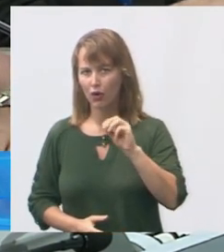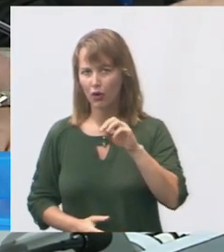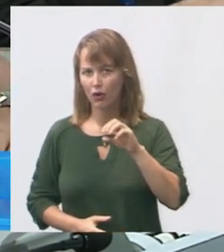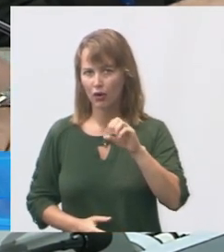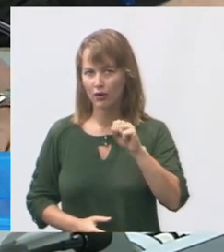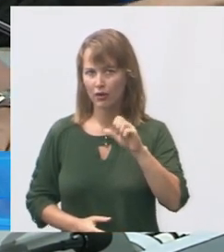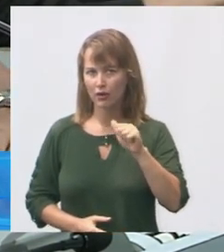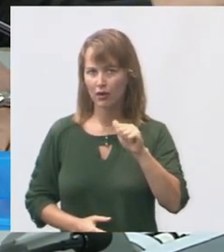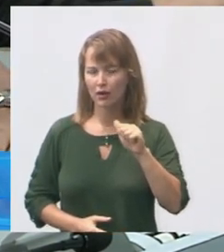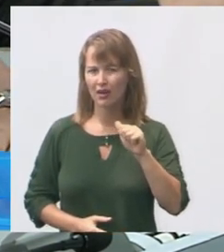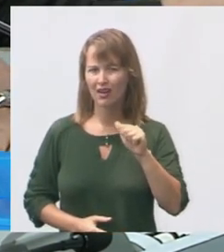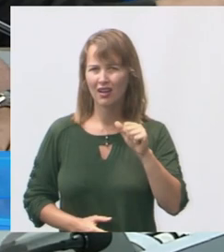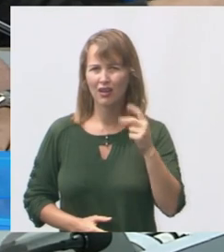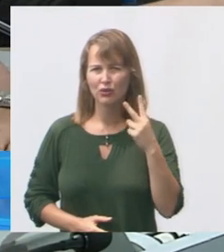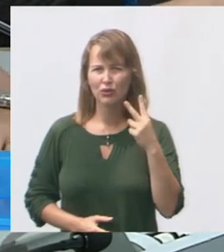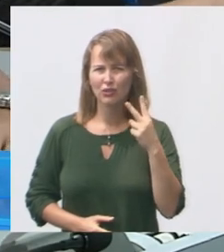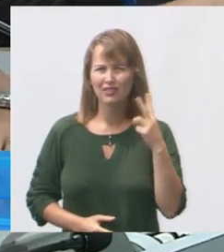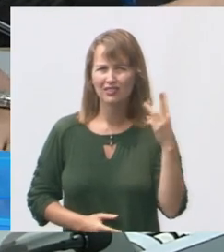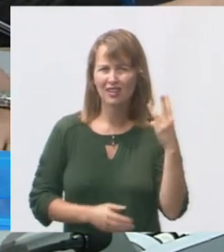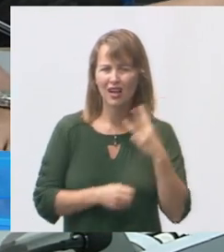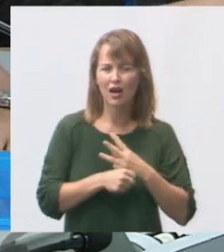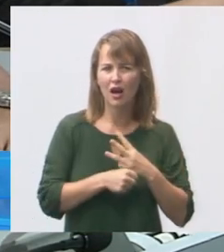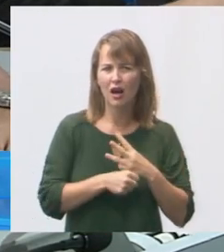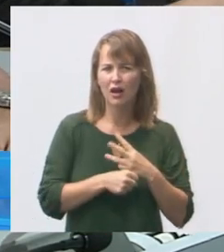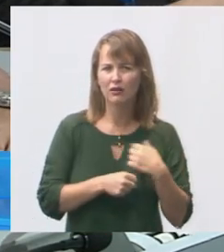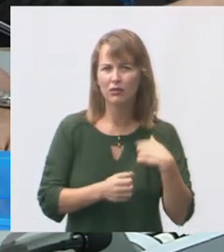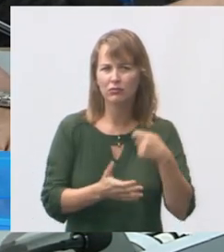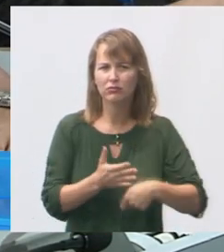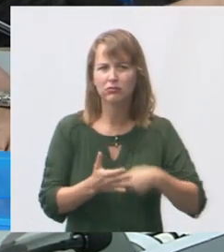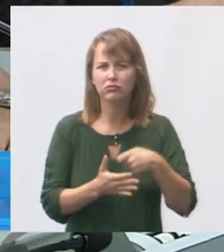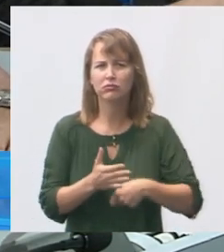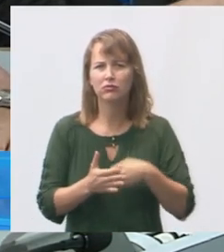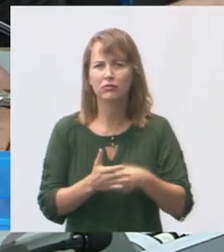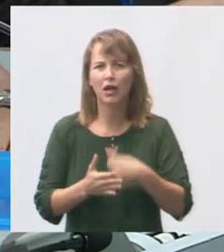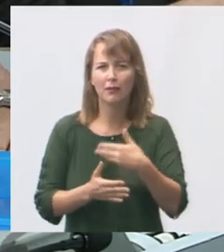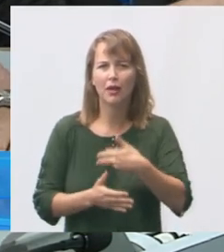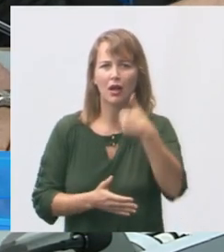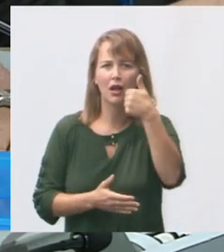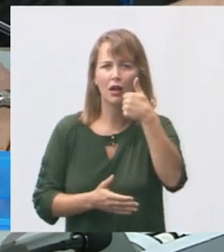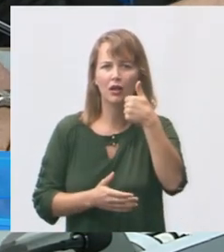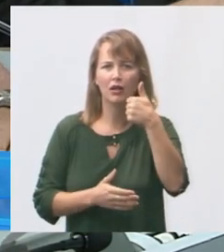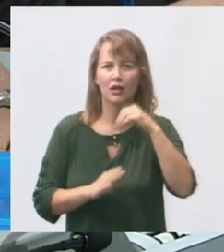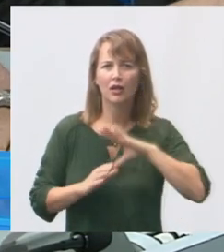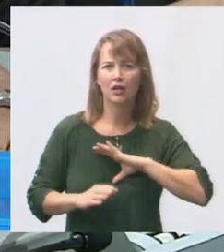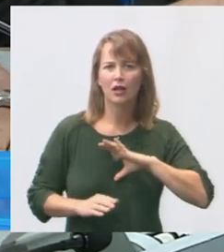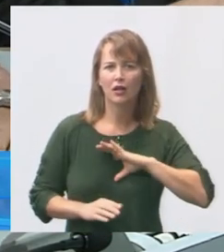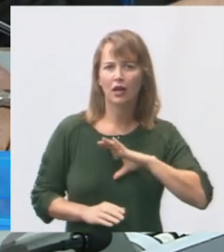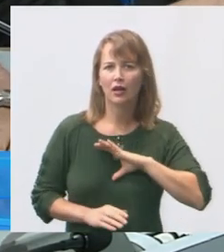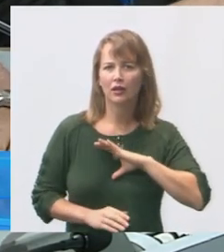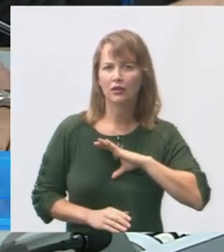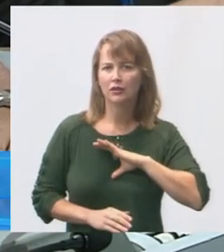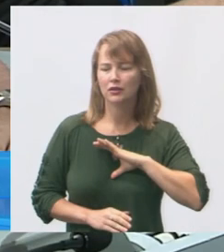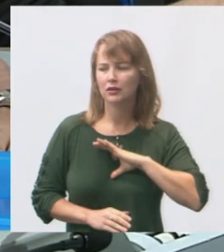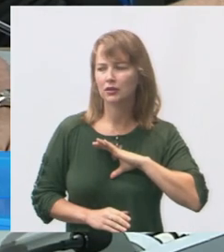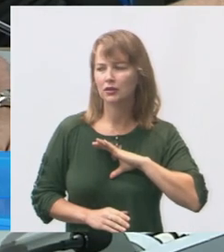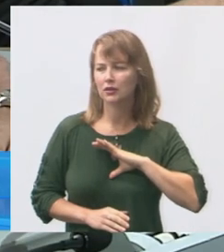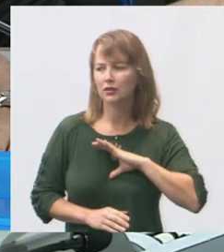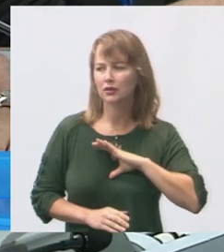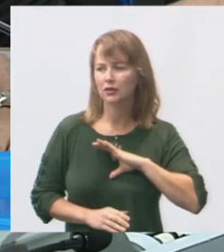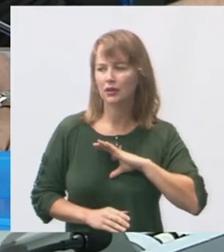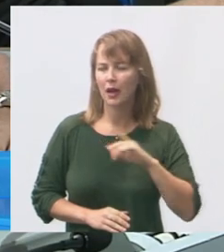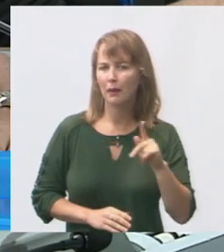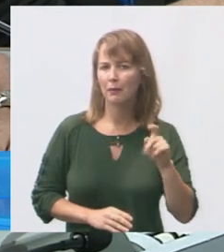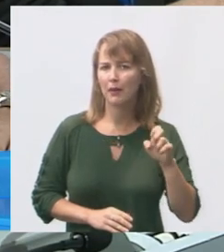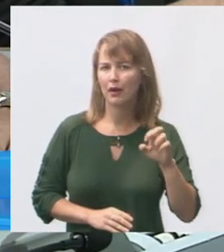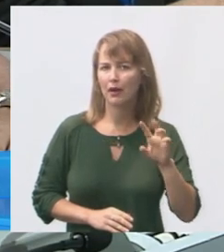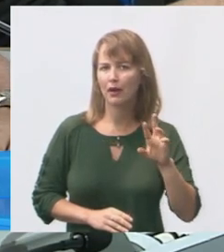quase dois anos vai fazer três já que eu venho lutando pela melhoria do nosso CMI Dr. Pedro Feu Rosa